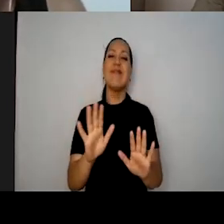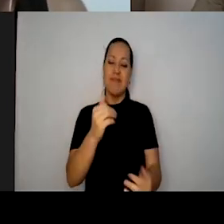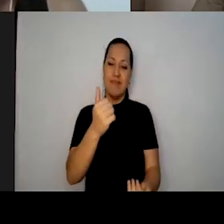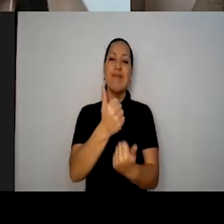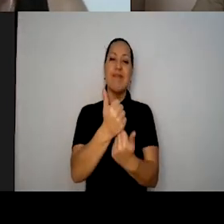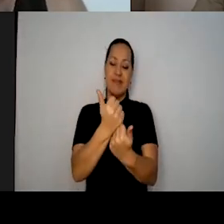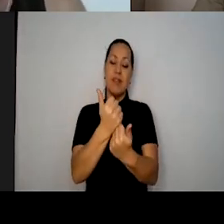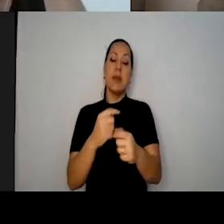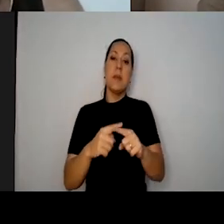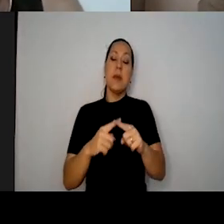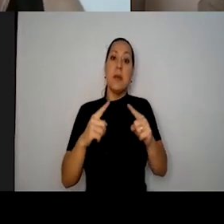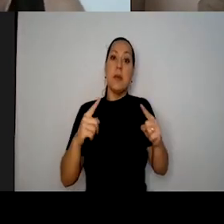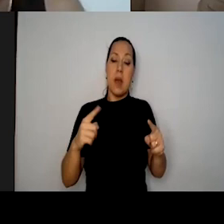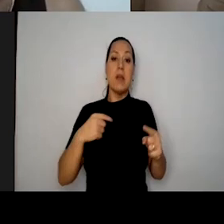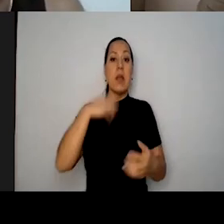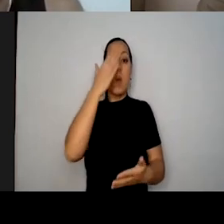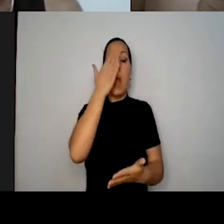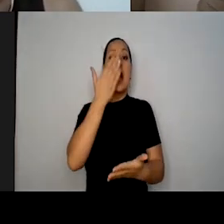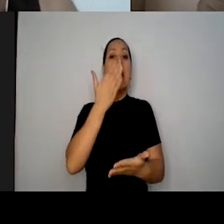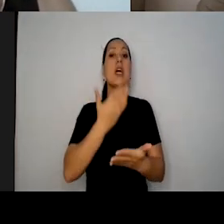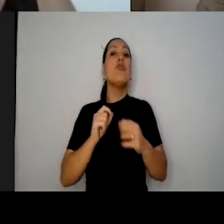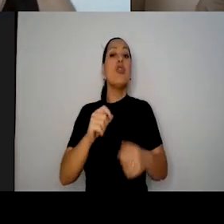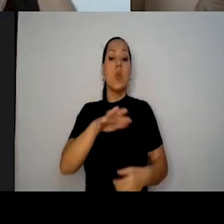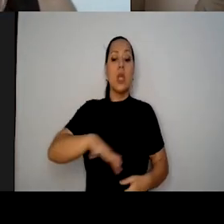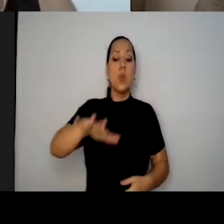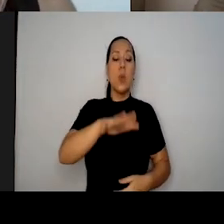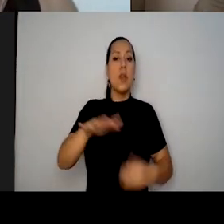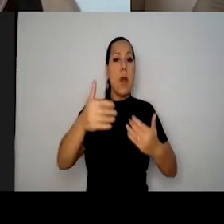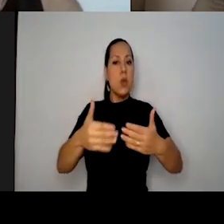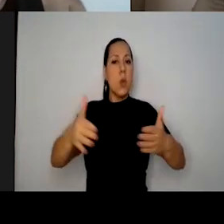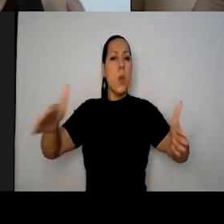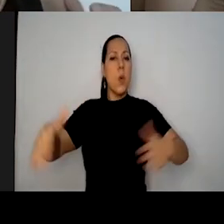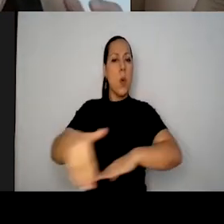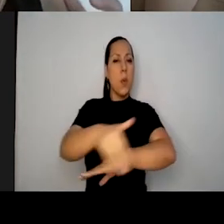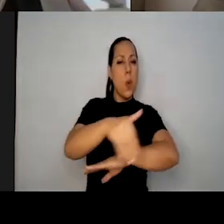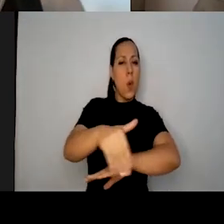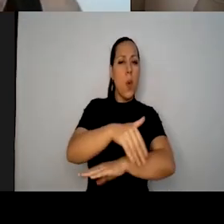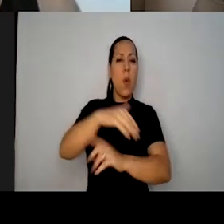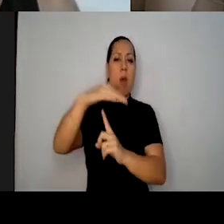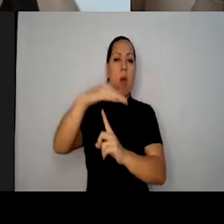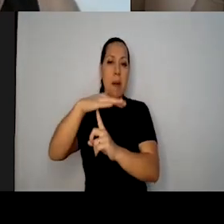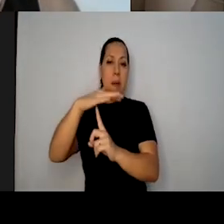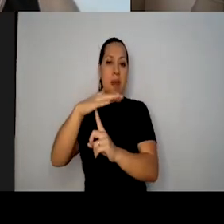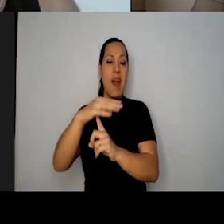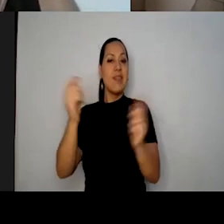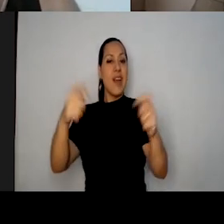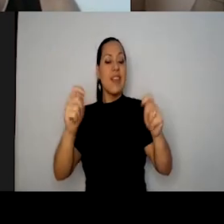mas, eu acredito muito no espaço público como potencializador da manifestação artística e